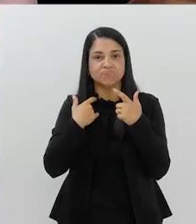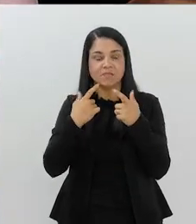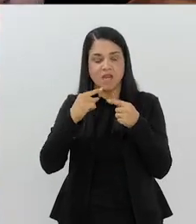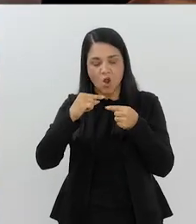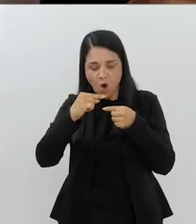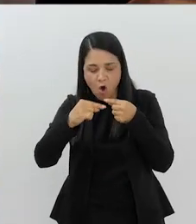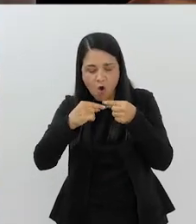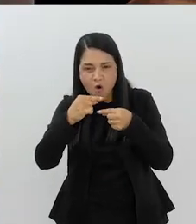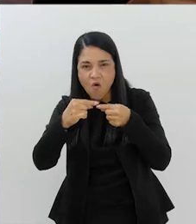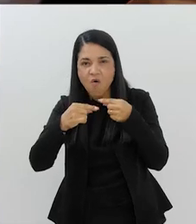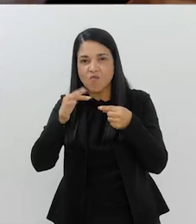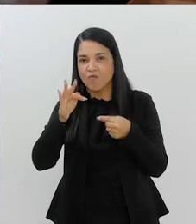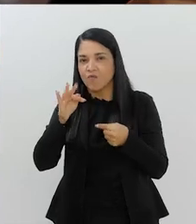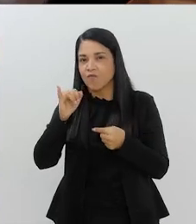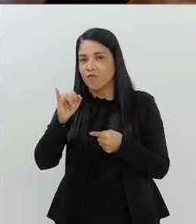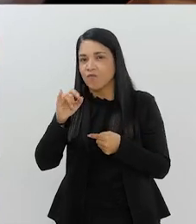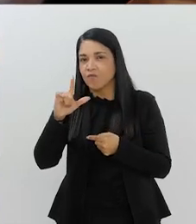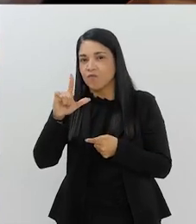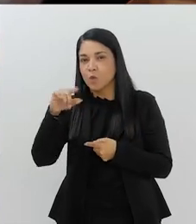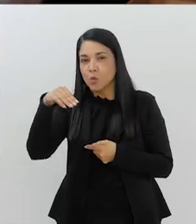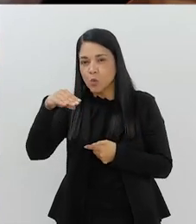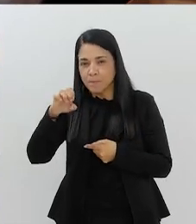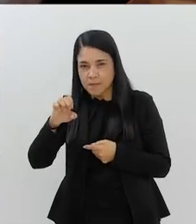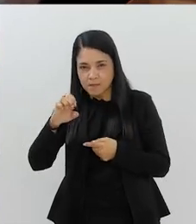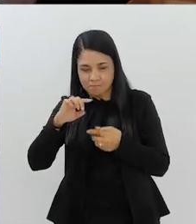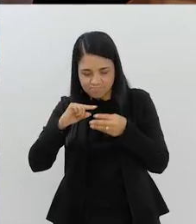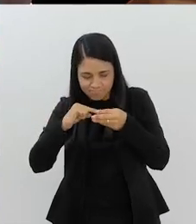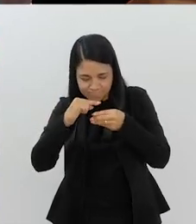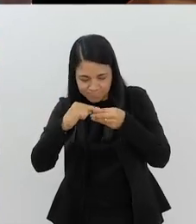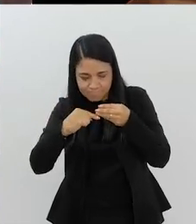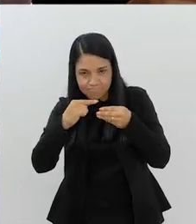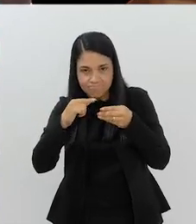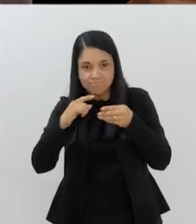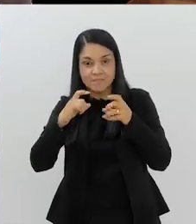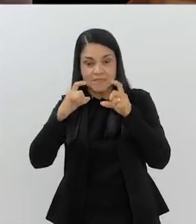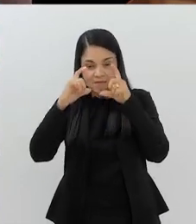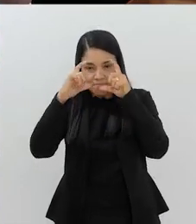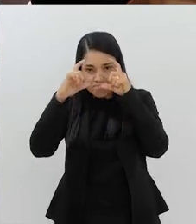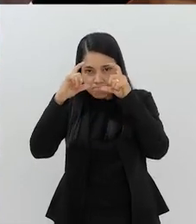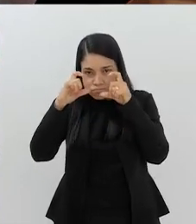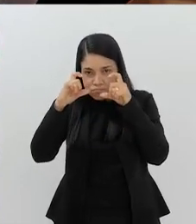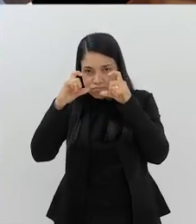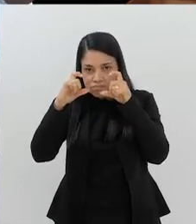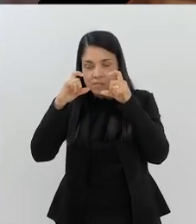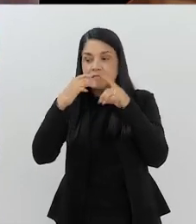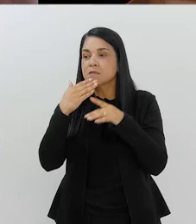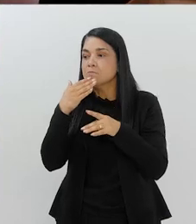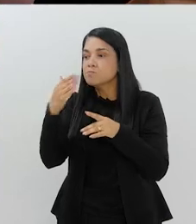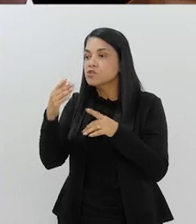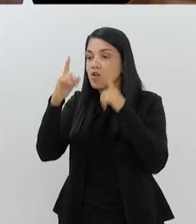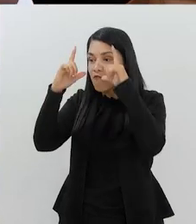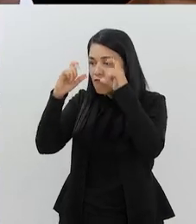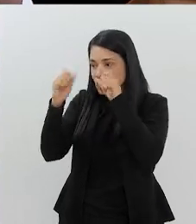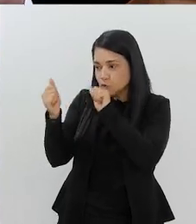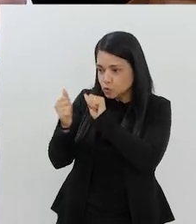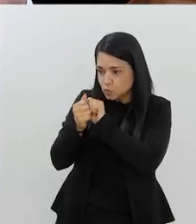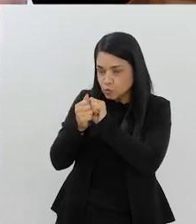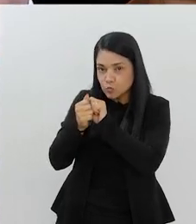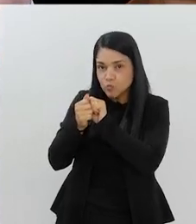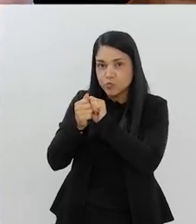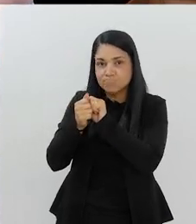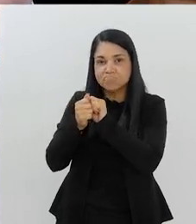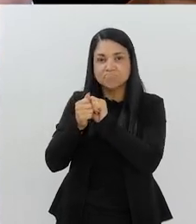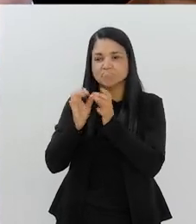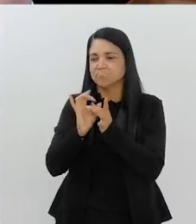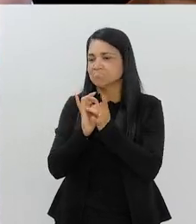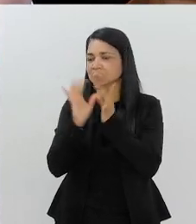certo, porque era um filme de rolo, uma película. Não é película. Você pedia a foto, ele